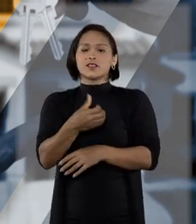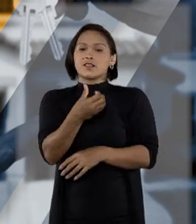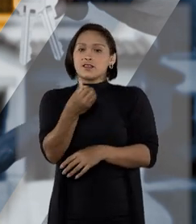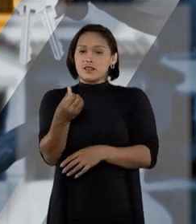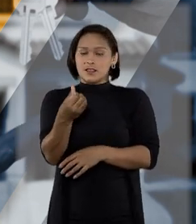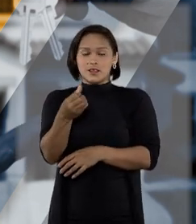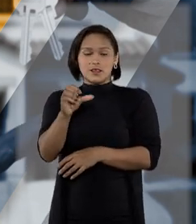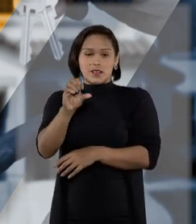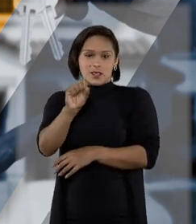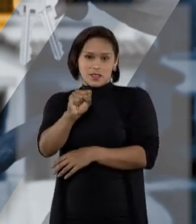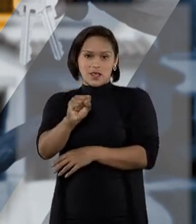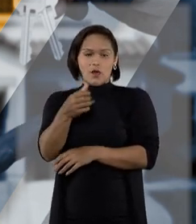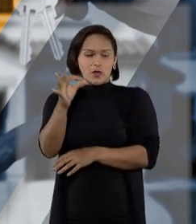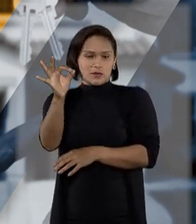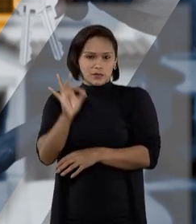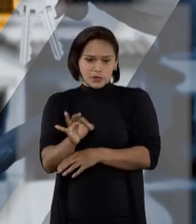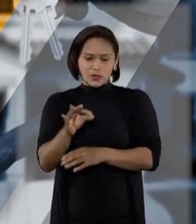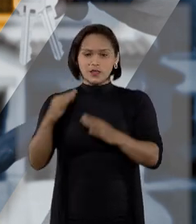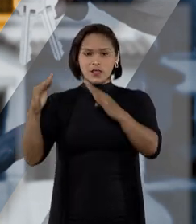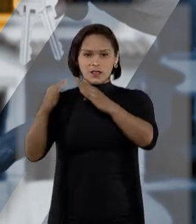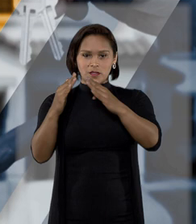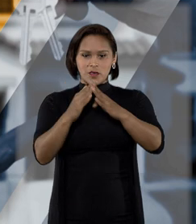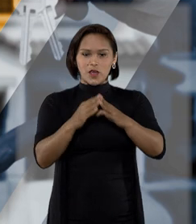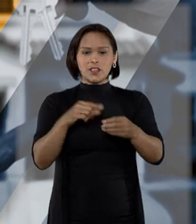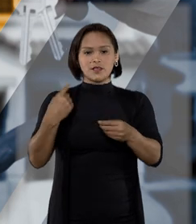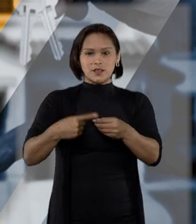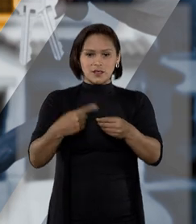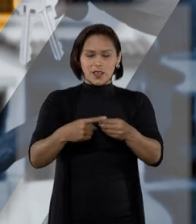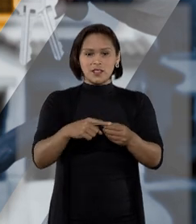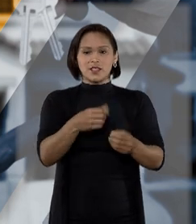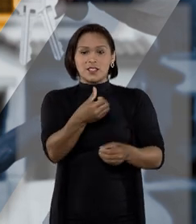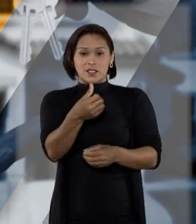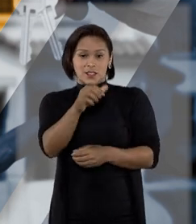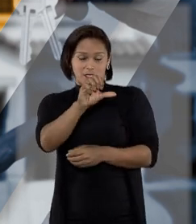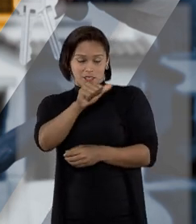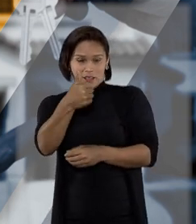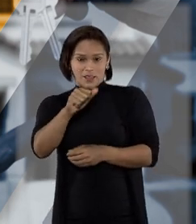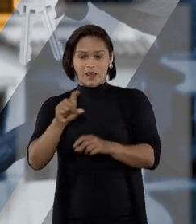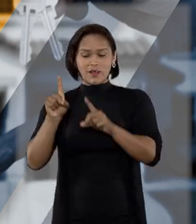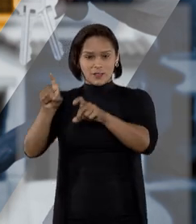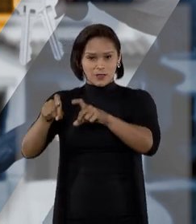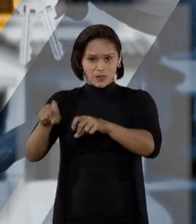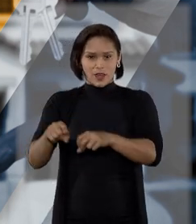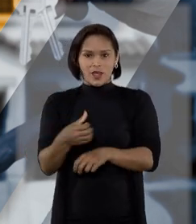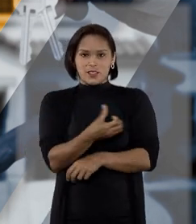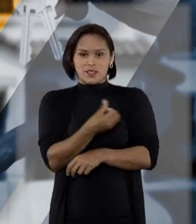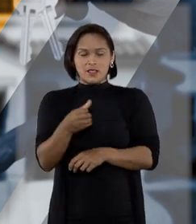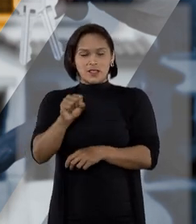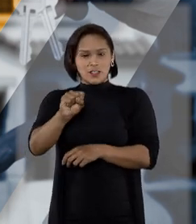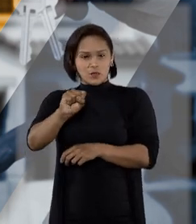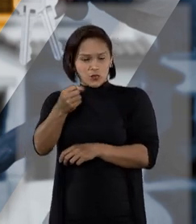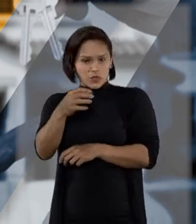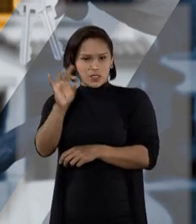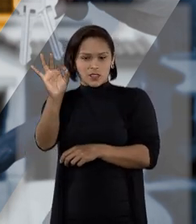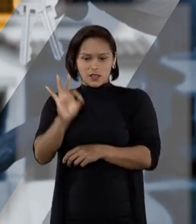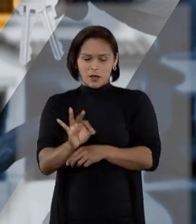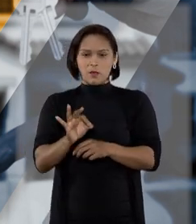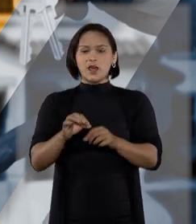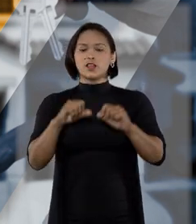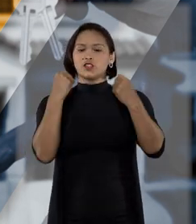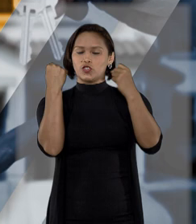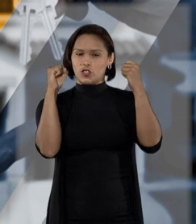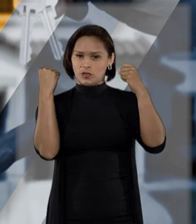é de 6 a 8% do valor de imóveis urbanos, 6 a 10% dos rurais, 6% a 8% dos